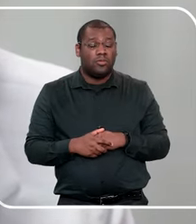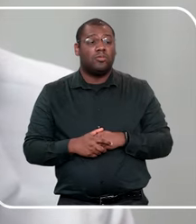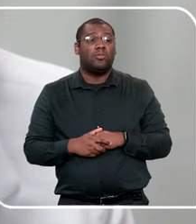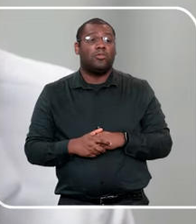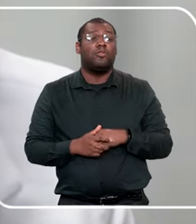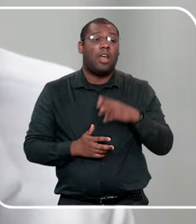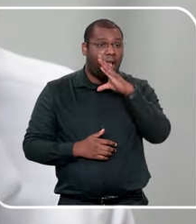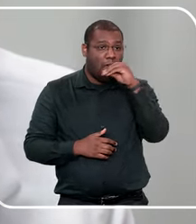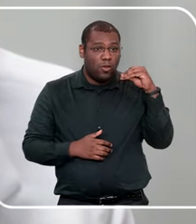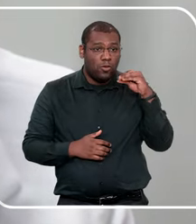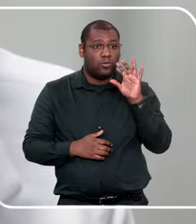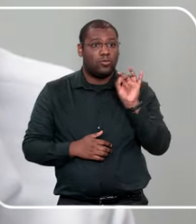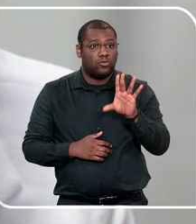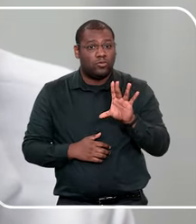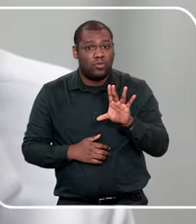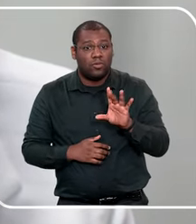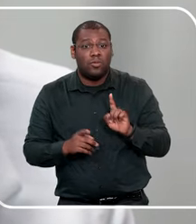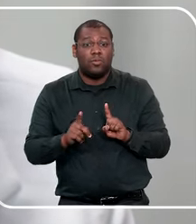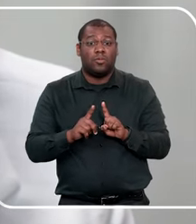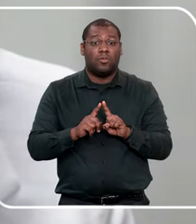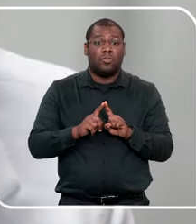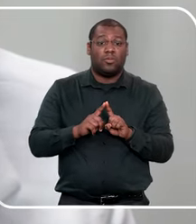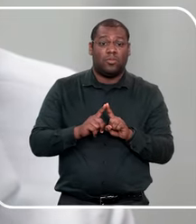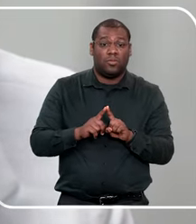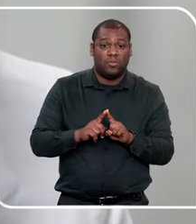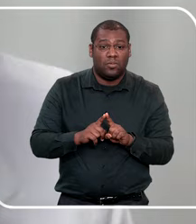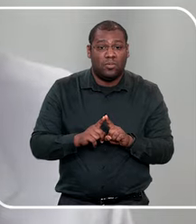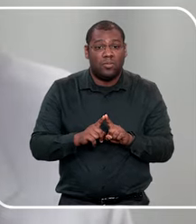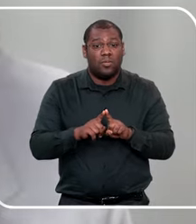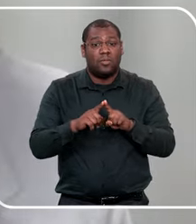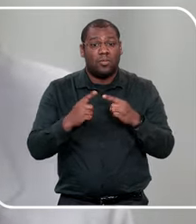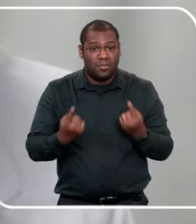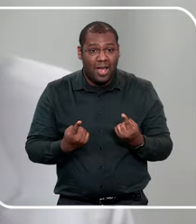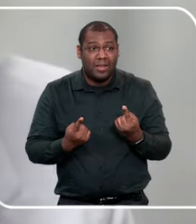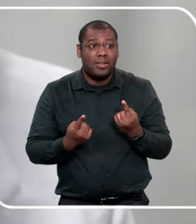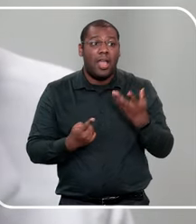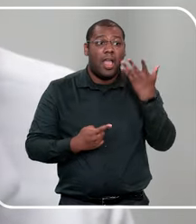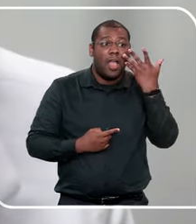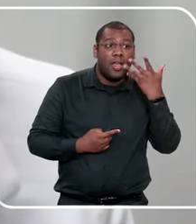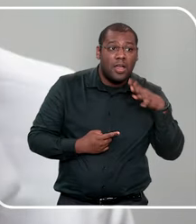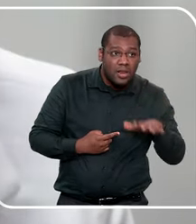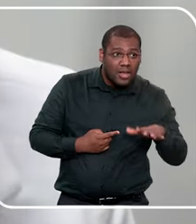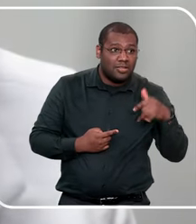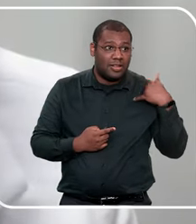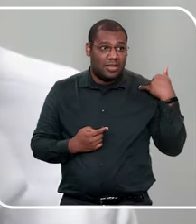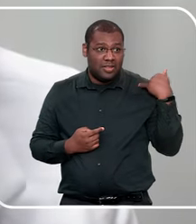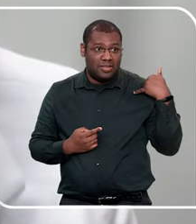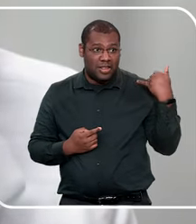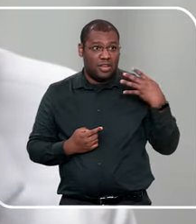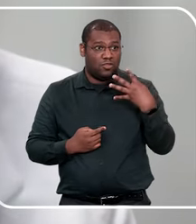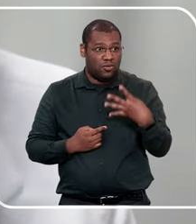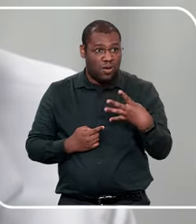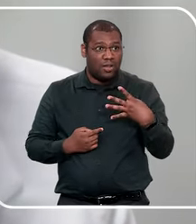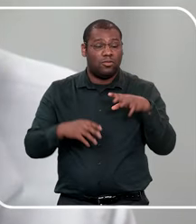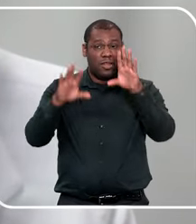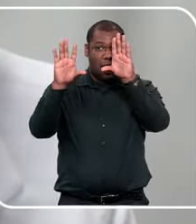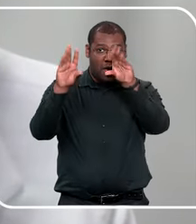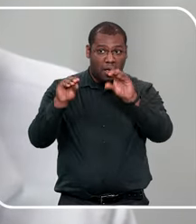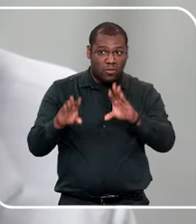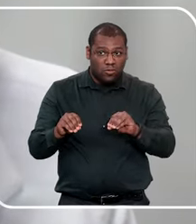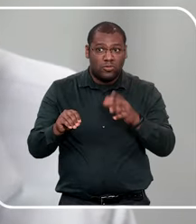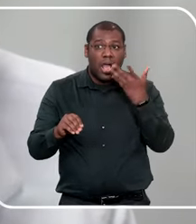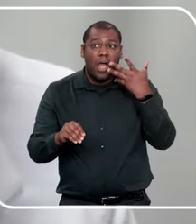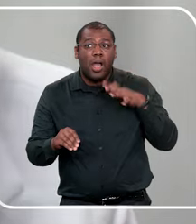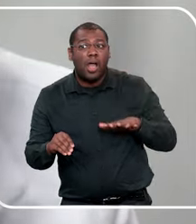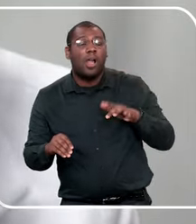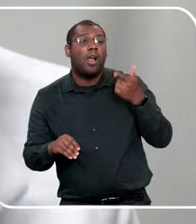abusada, e que já tocou algumas vezes nas partes íntimas de outra criança de três anos, então essa criança já foi abusada,